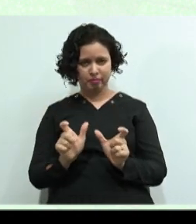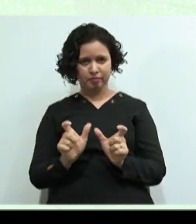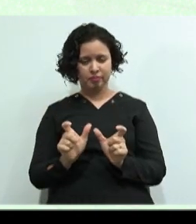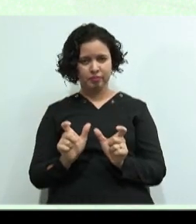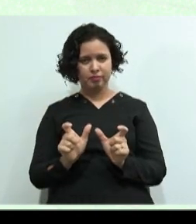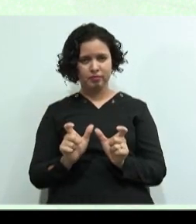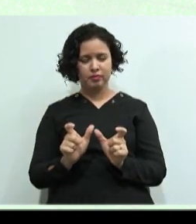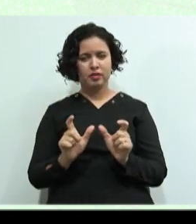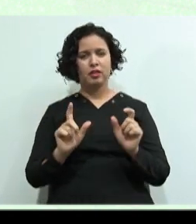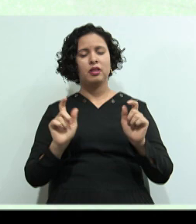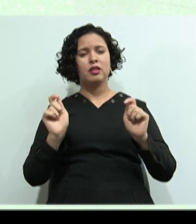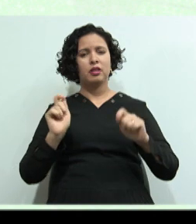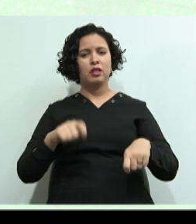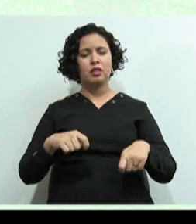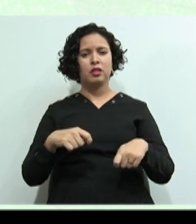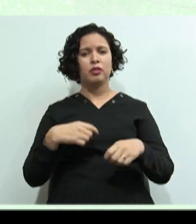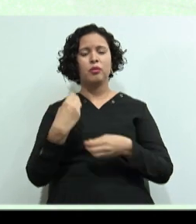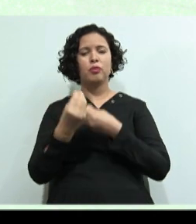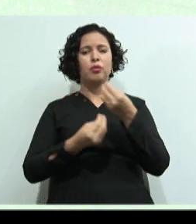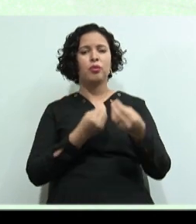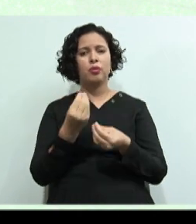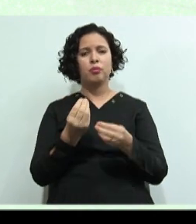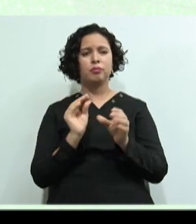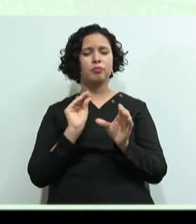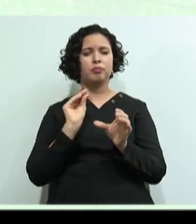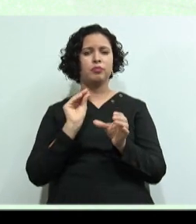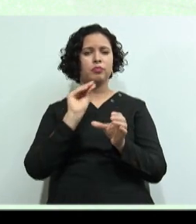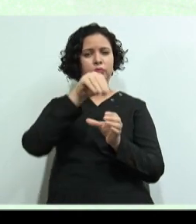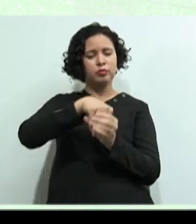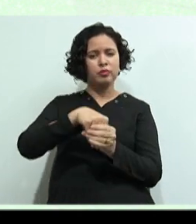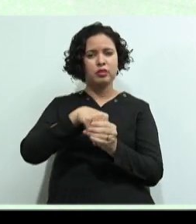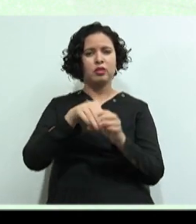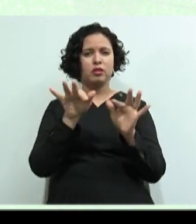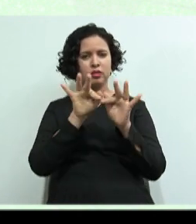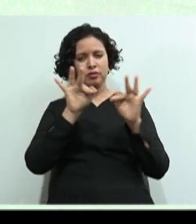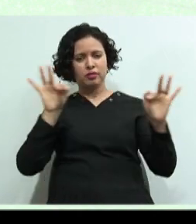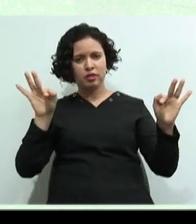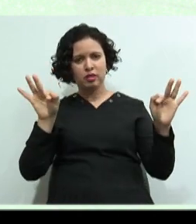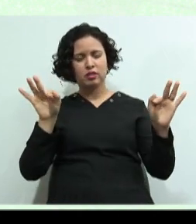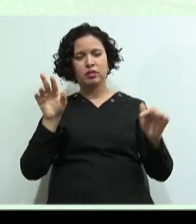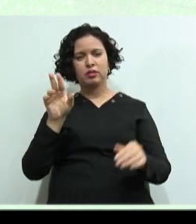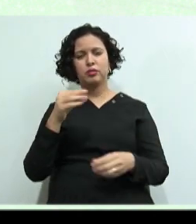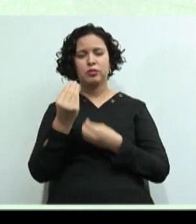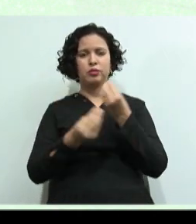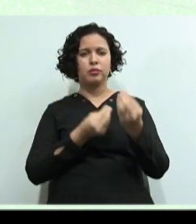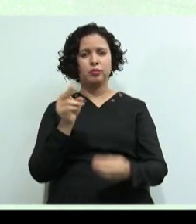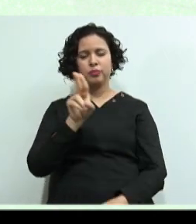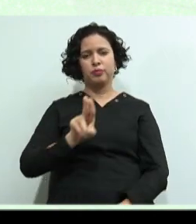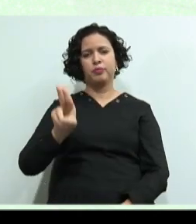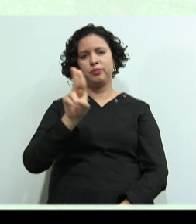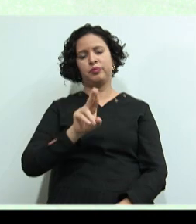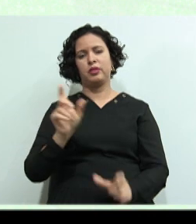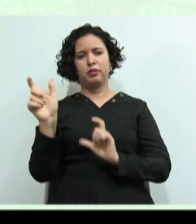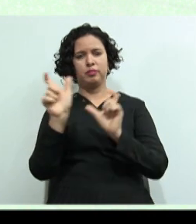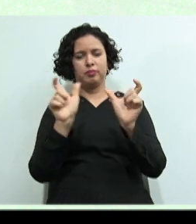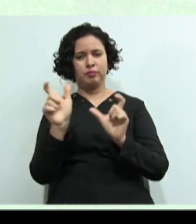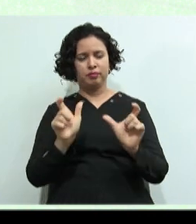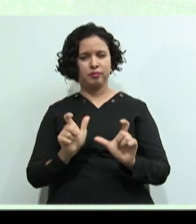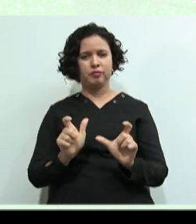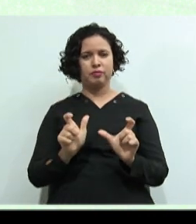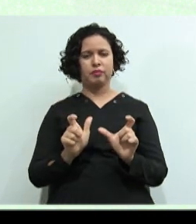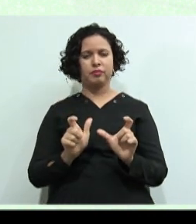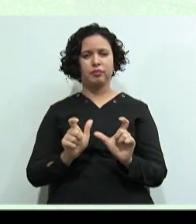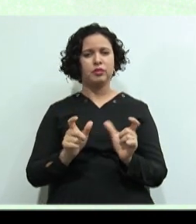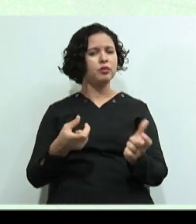podemos Colocar Como que nós vamos Colocar em frases Essas palavras Como que nós vamos Poder usar Essas palavras No